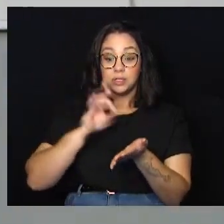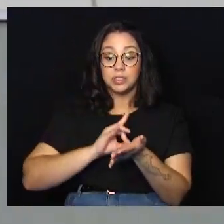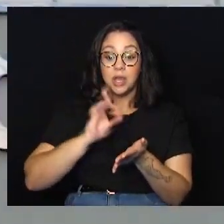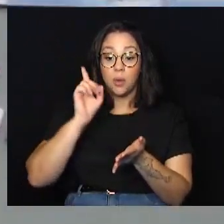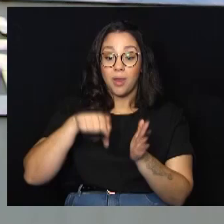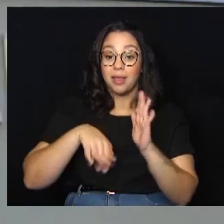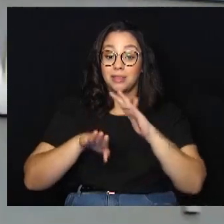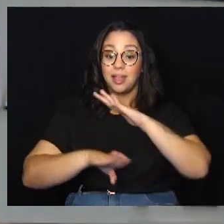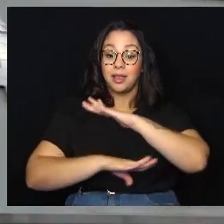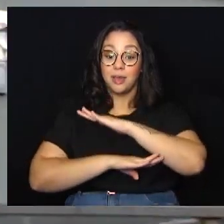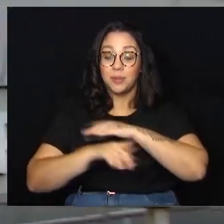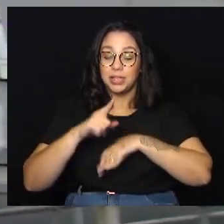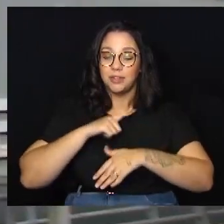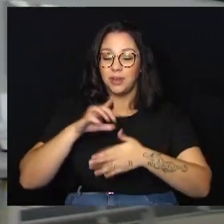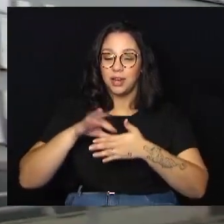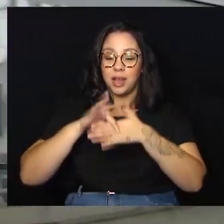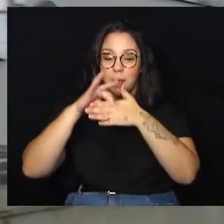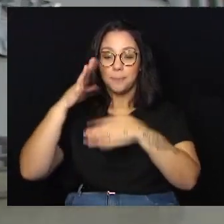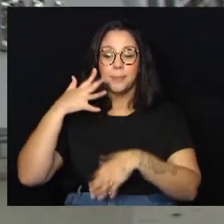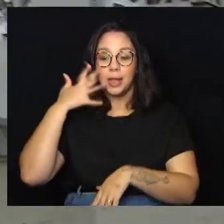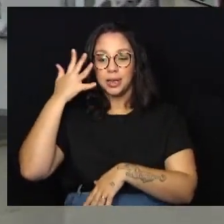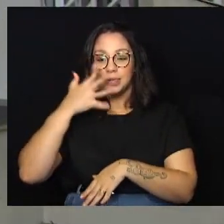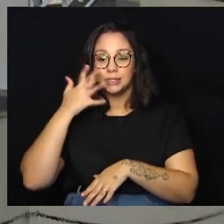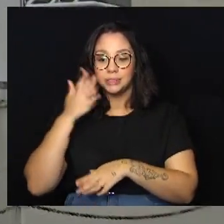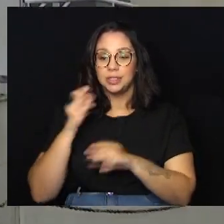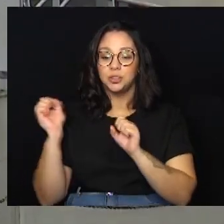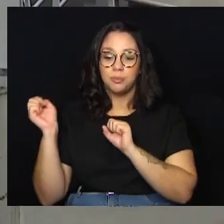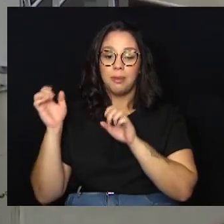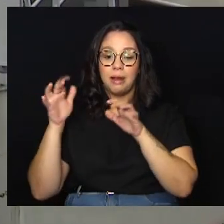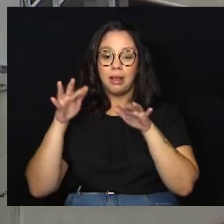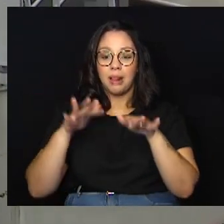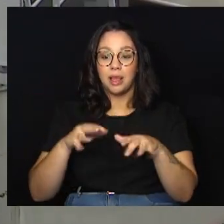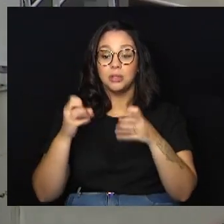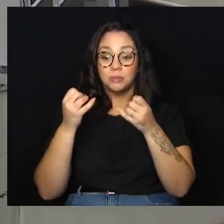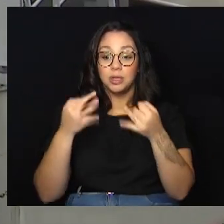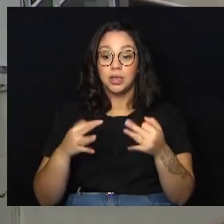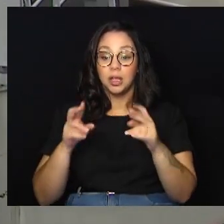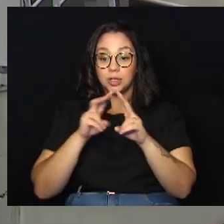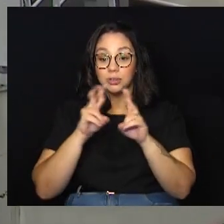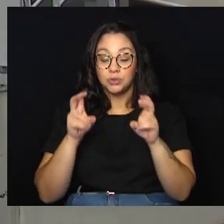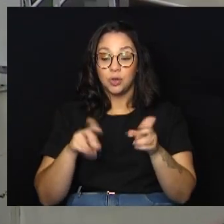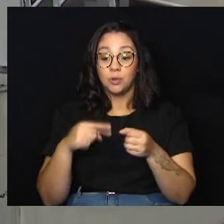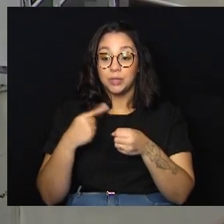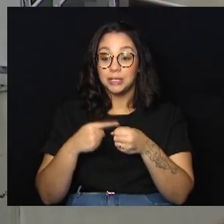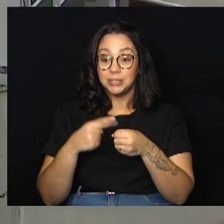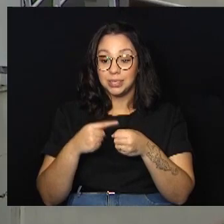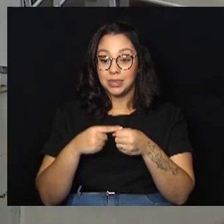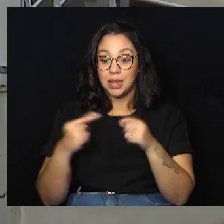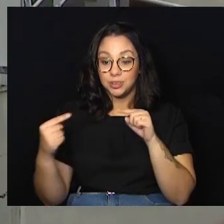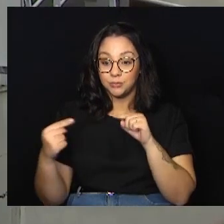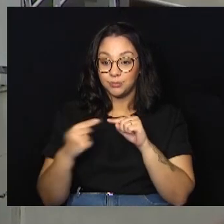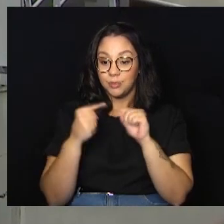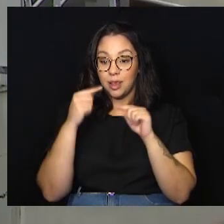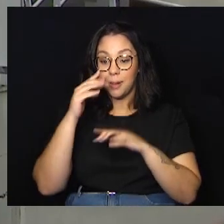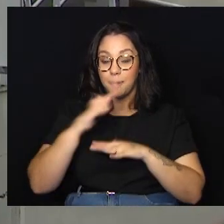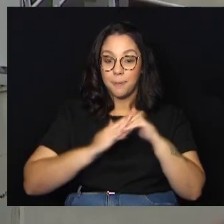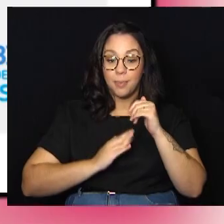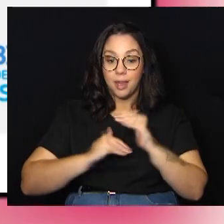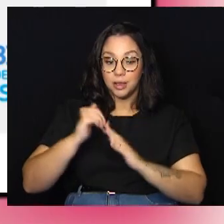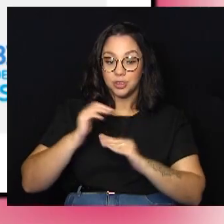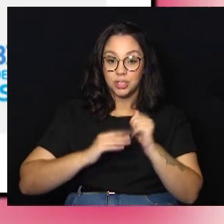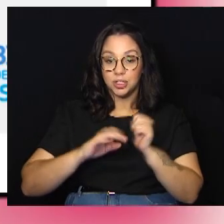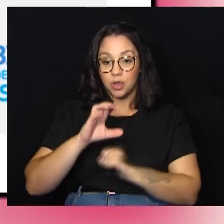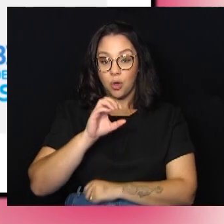com a presença de autoridades e palestrantes que vão falar sobre a cidade em alinhamento com as práticas